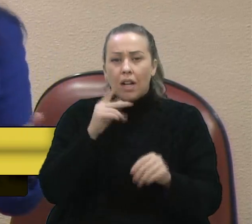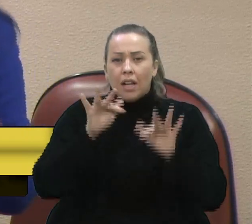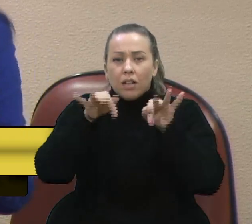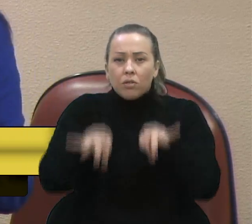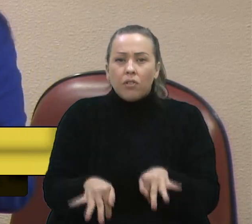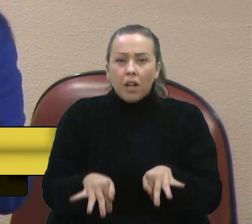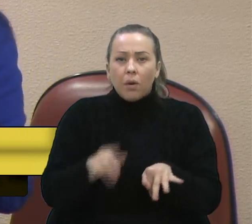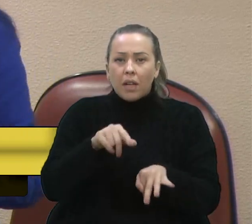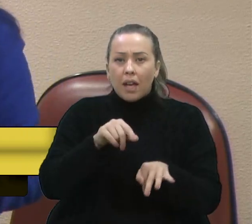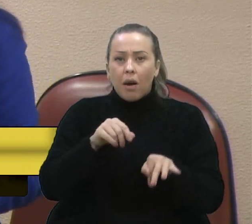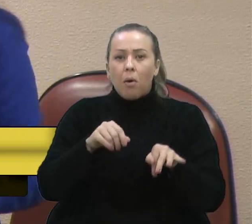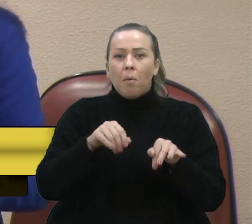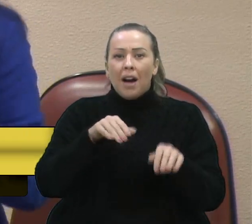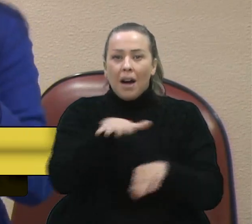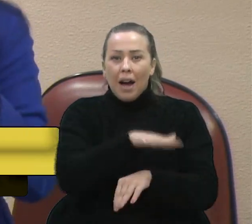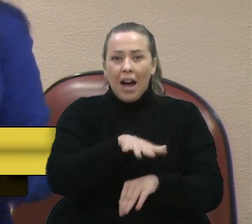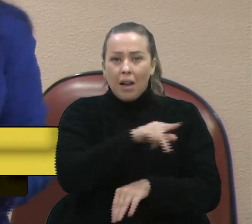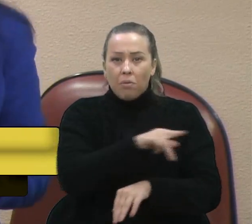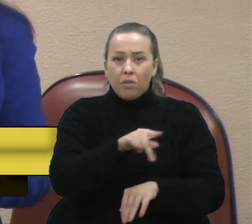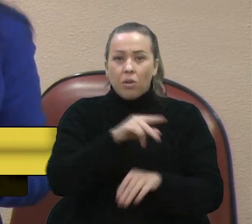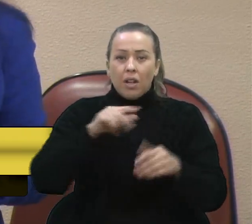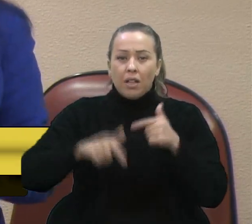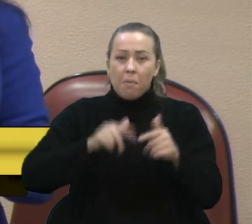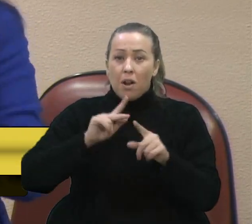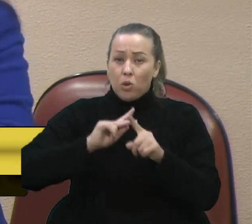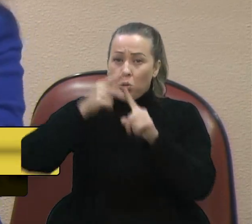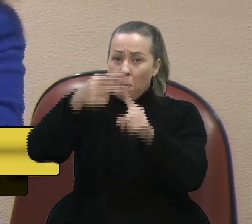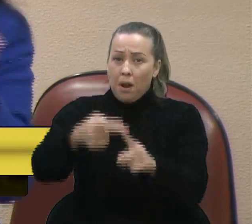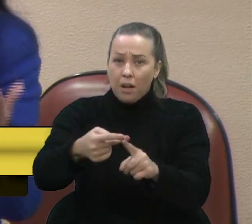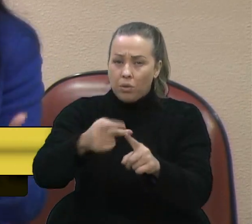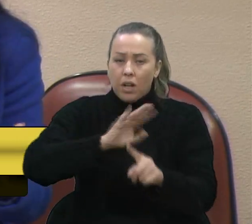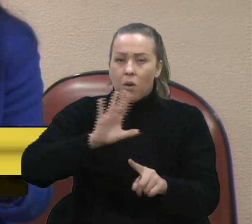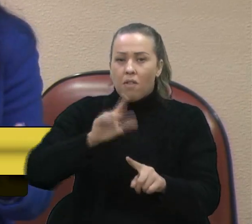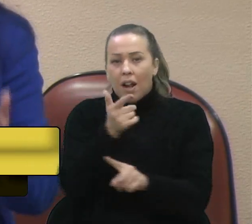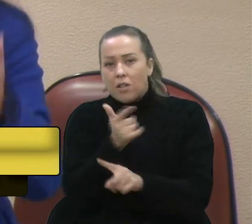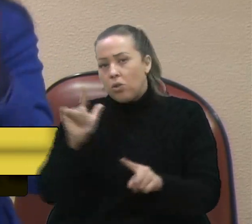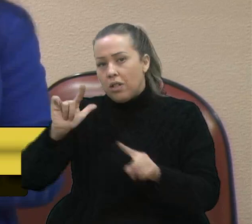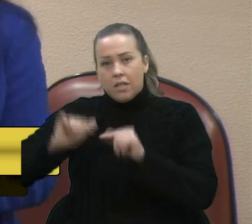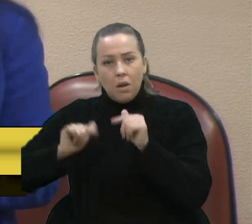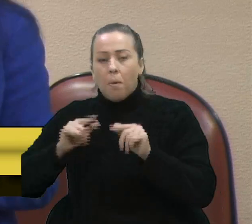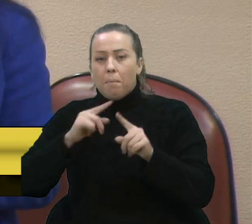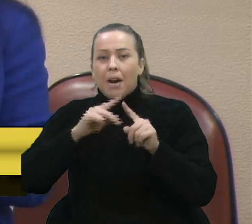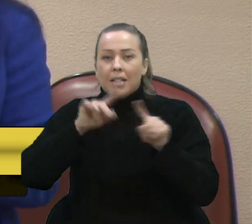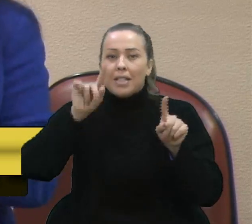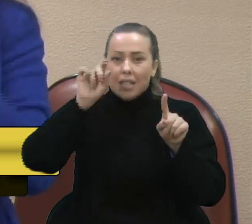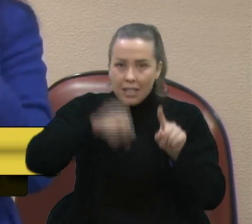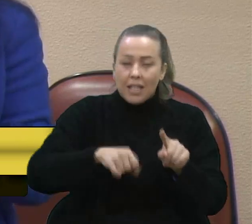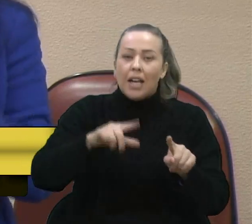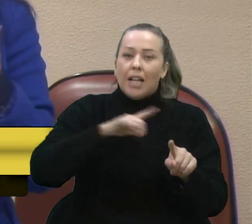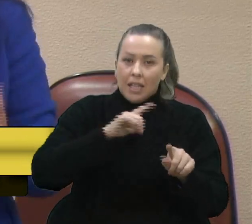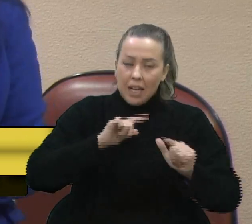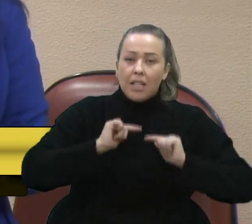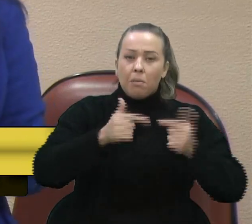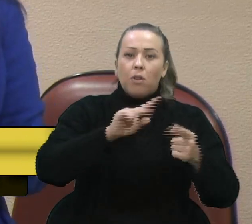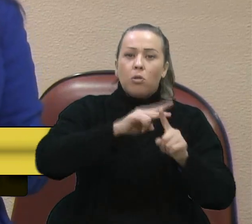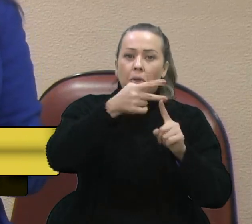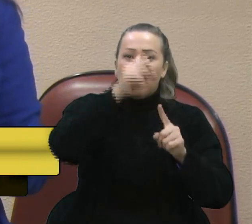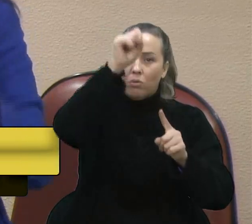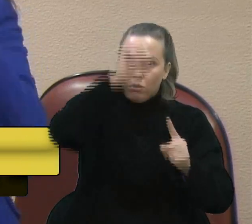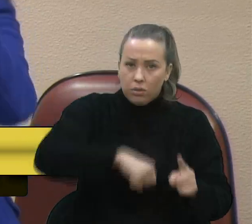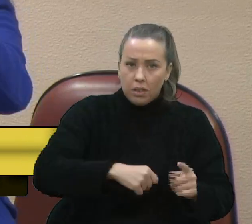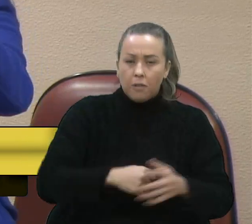fim que é uma categoria que tem trabalhado dobrado, e aqui não diz que as outras não, mas sim, tem trabalhado dobrado.